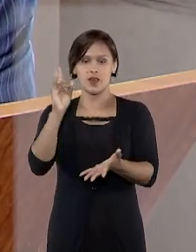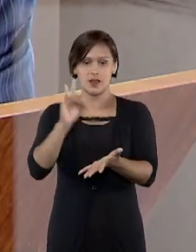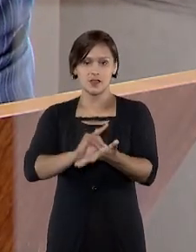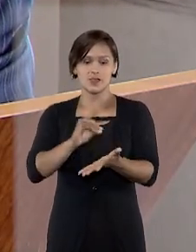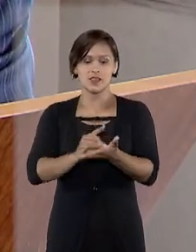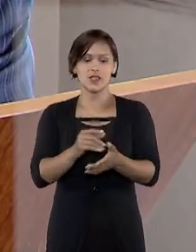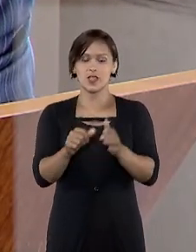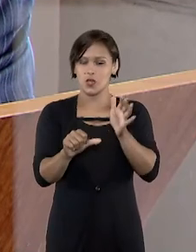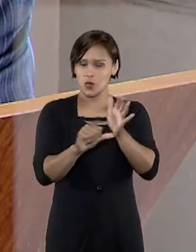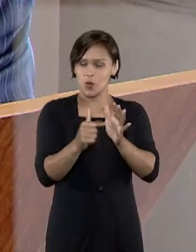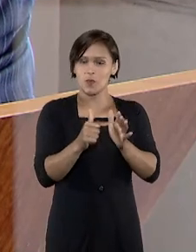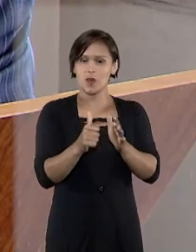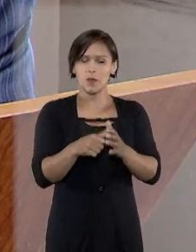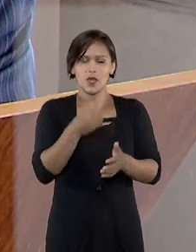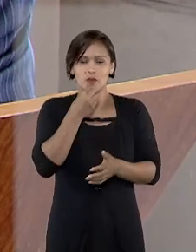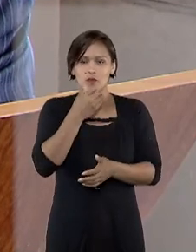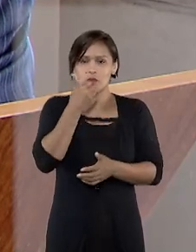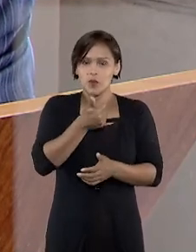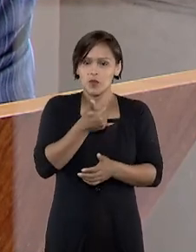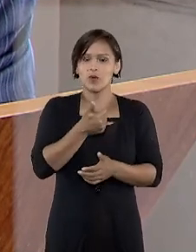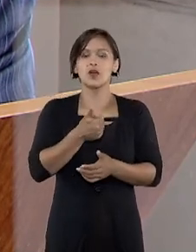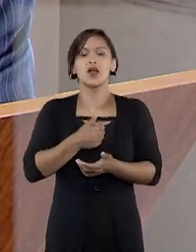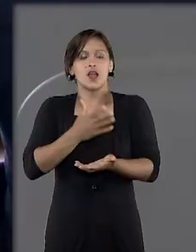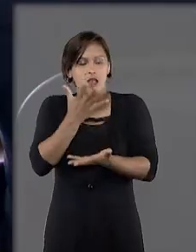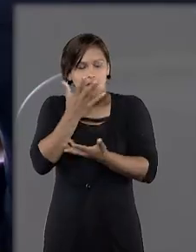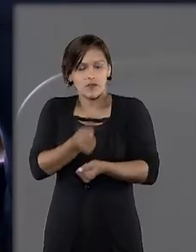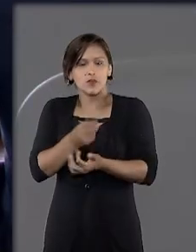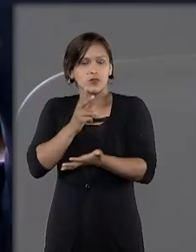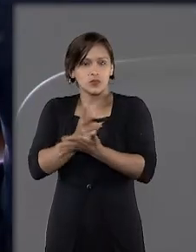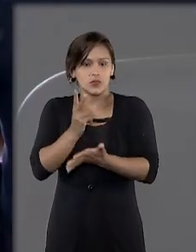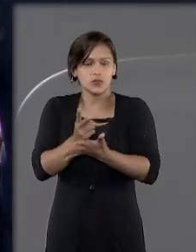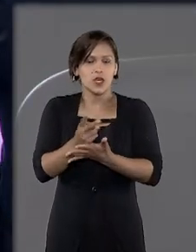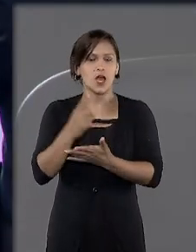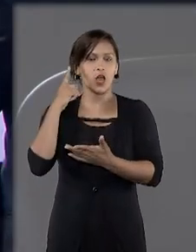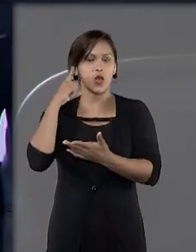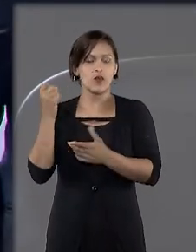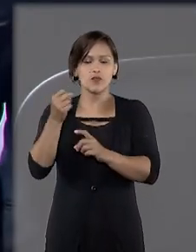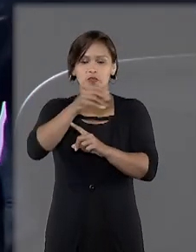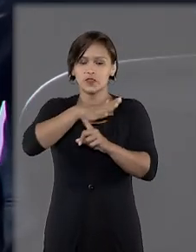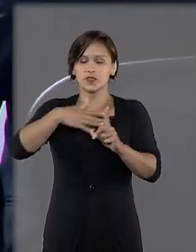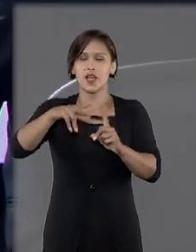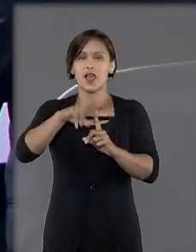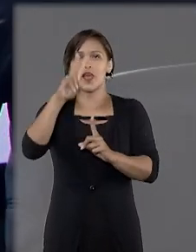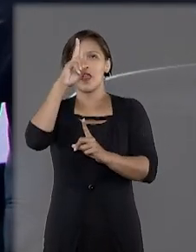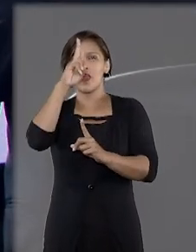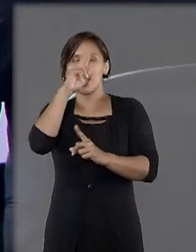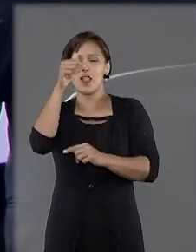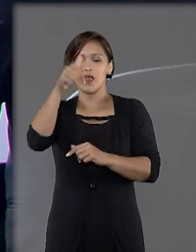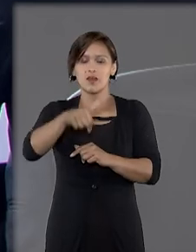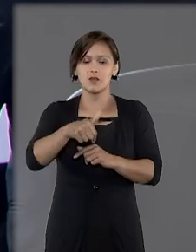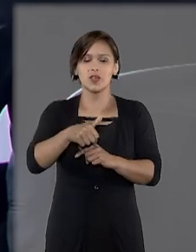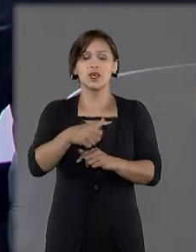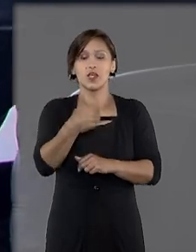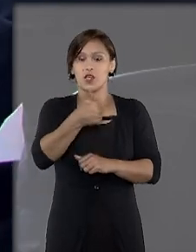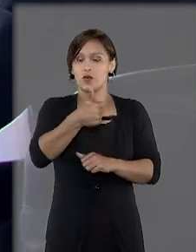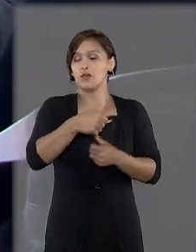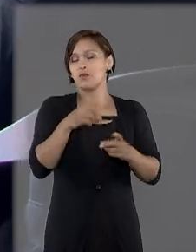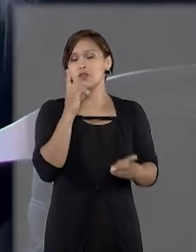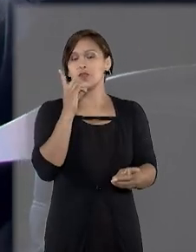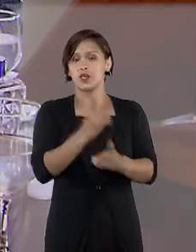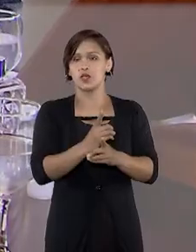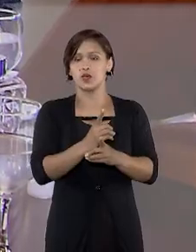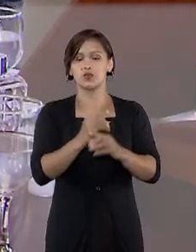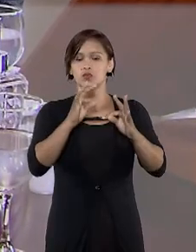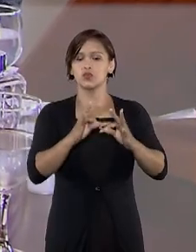de que o primeiro deu certo. Estamos continuando vindo à sociedade. Eu lembro aqui que as demandas do primeiro encontro